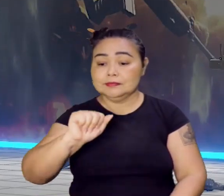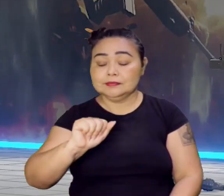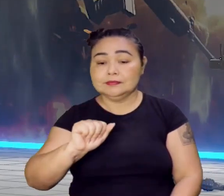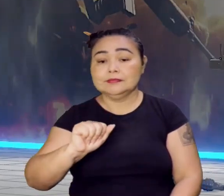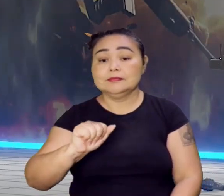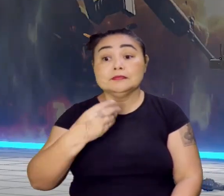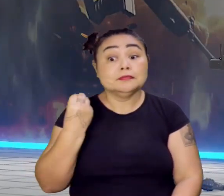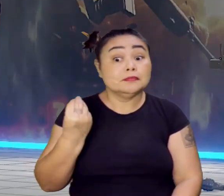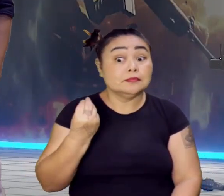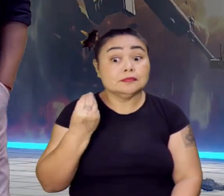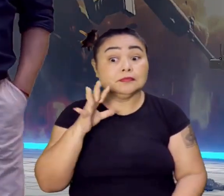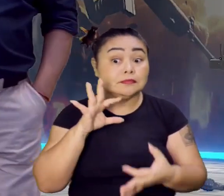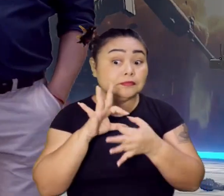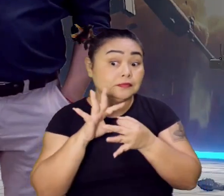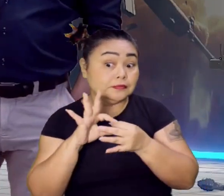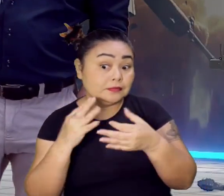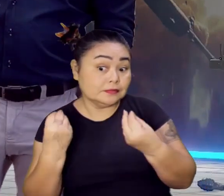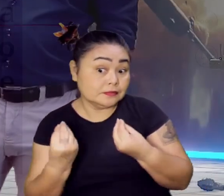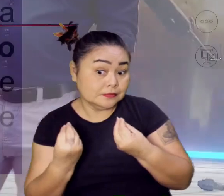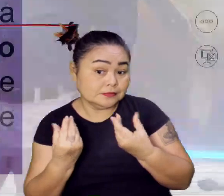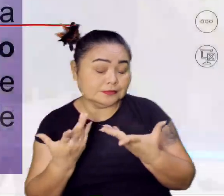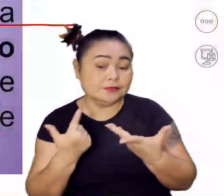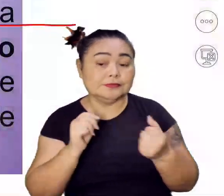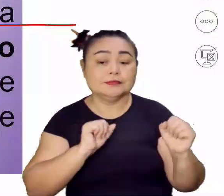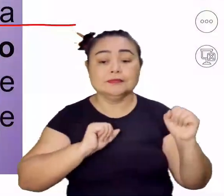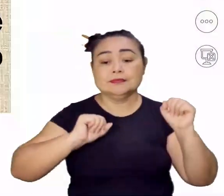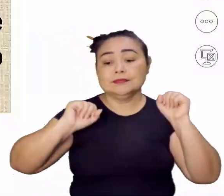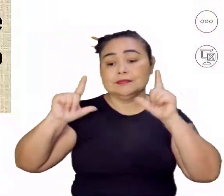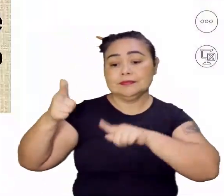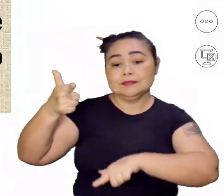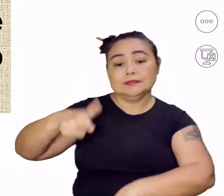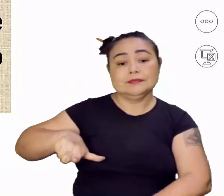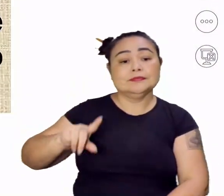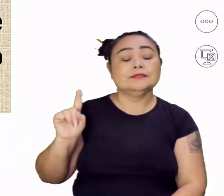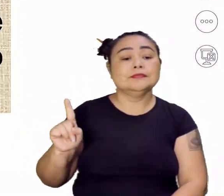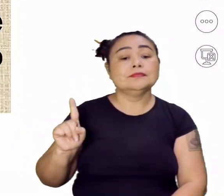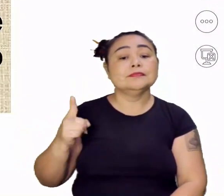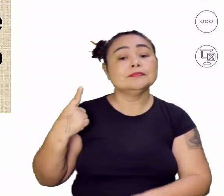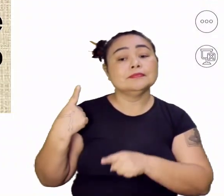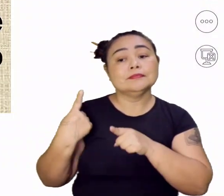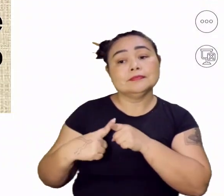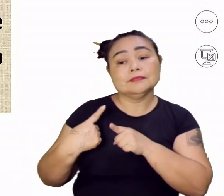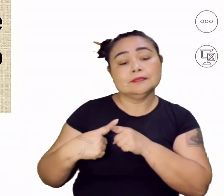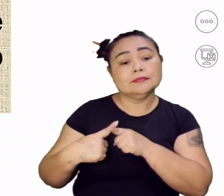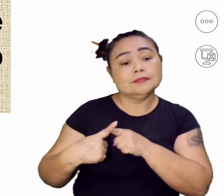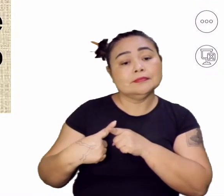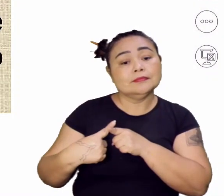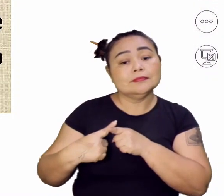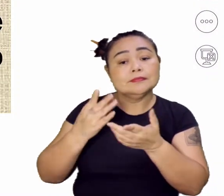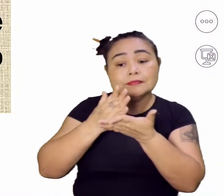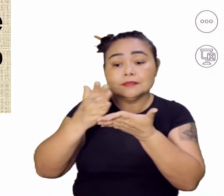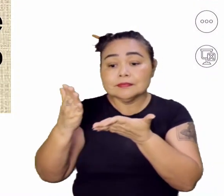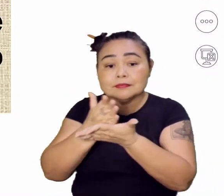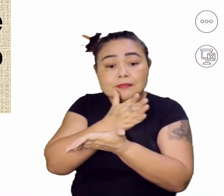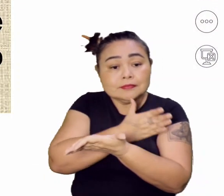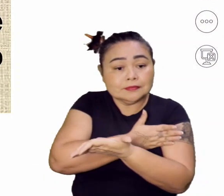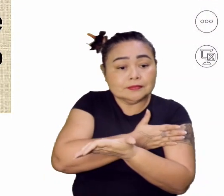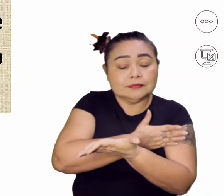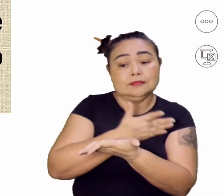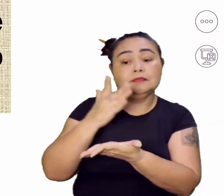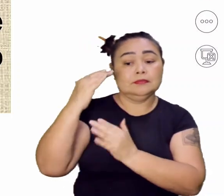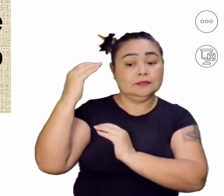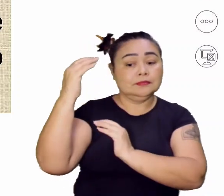fica esse contexto da União Ibérica? Na tela para vocês, novamente. Por quê? Essa divisão foi estabelecida